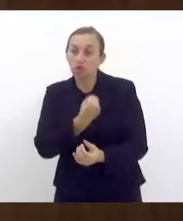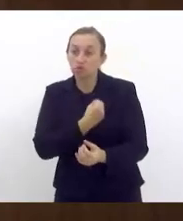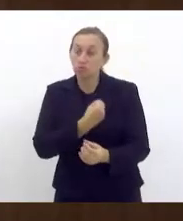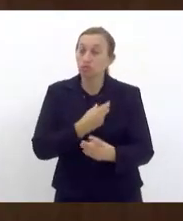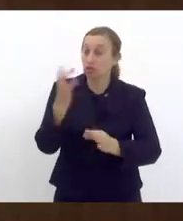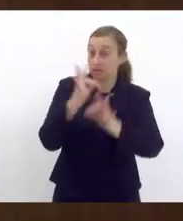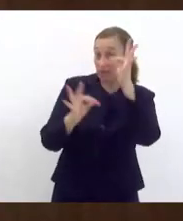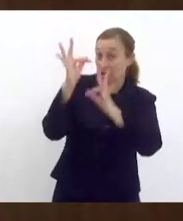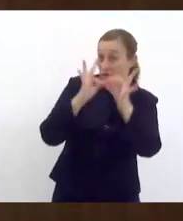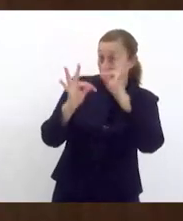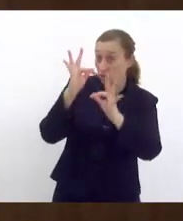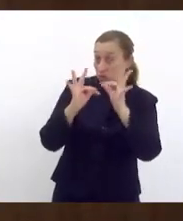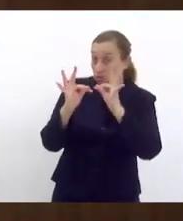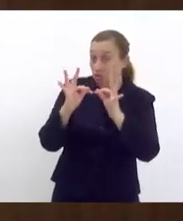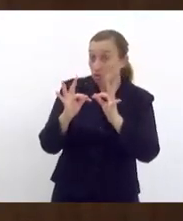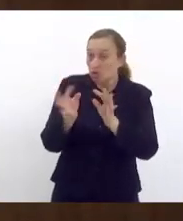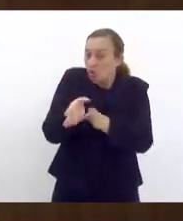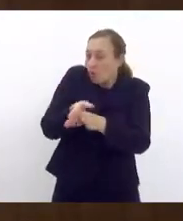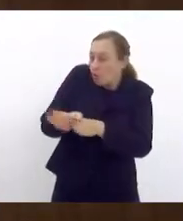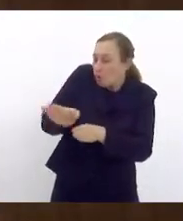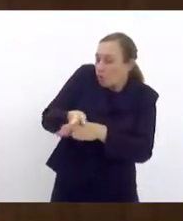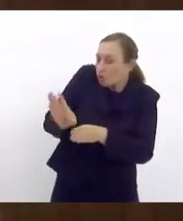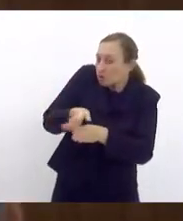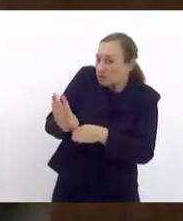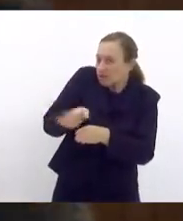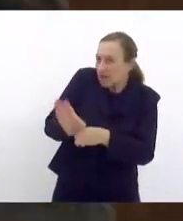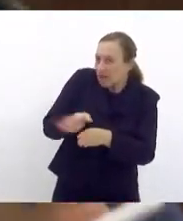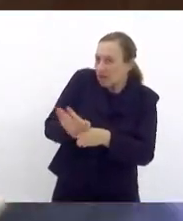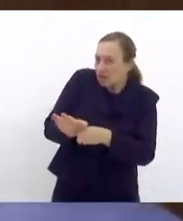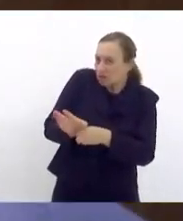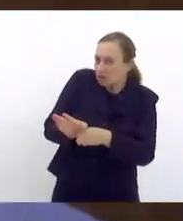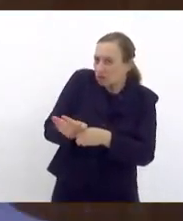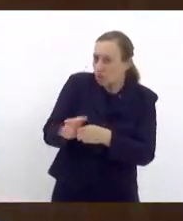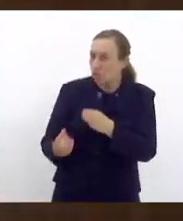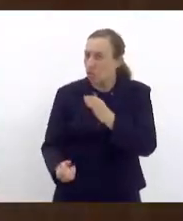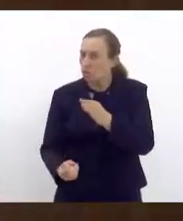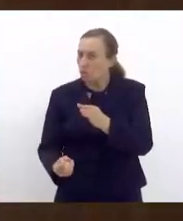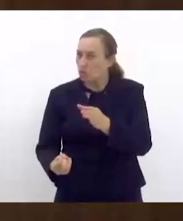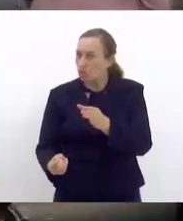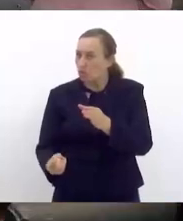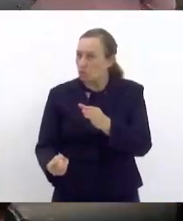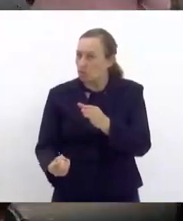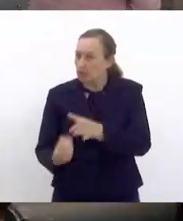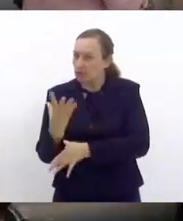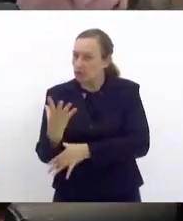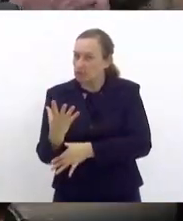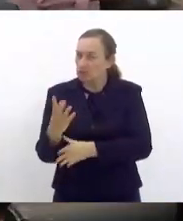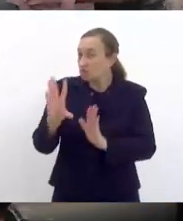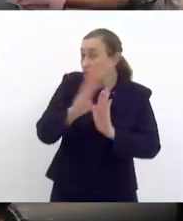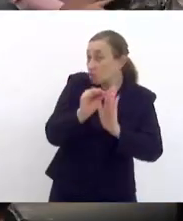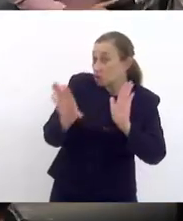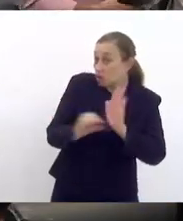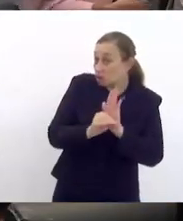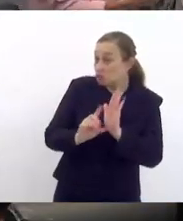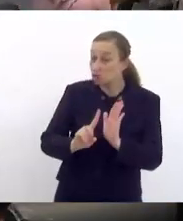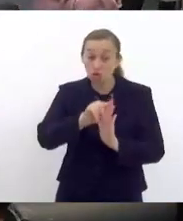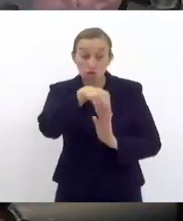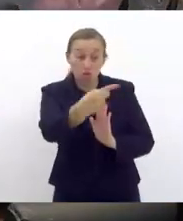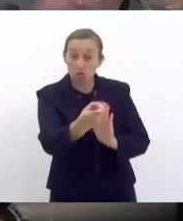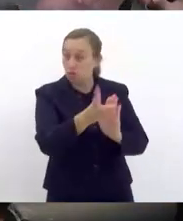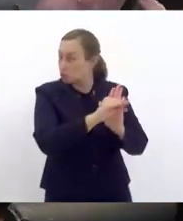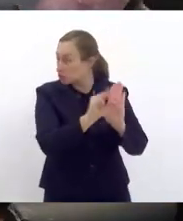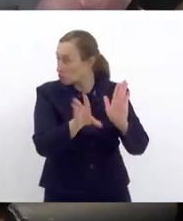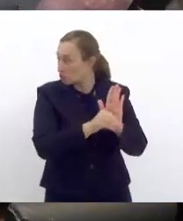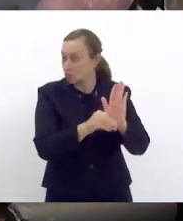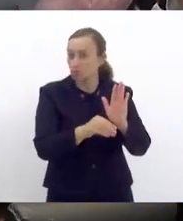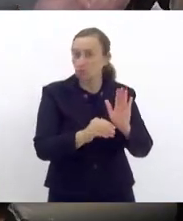que orientam uma promoção de determinado conteúdo em detrimento de outro conteúdo. E é